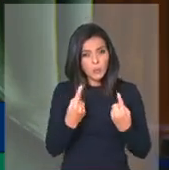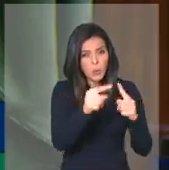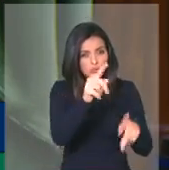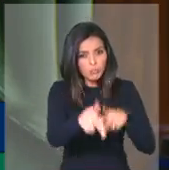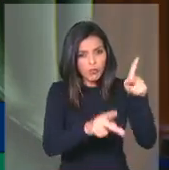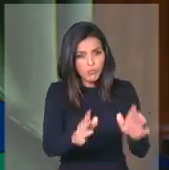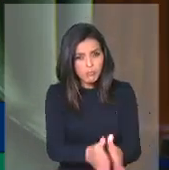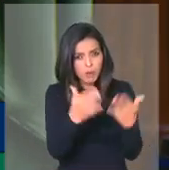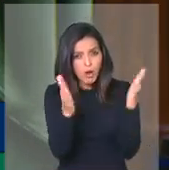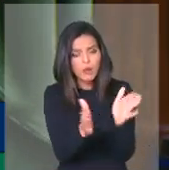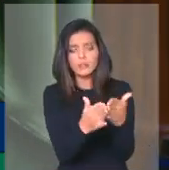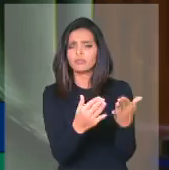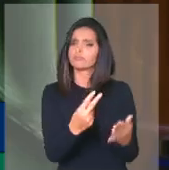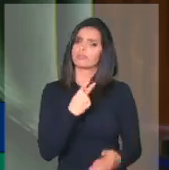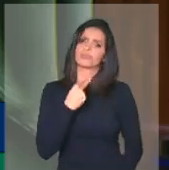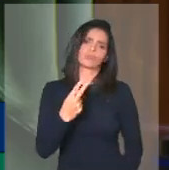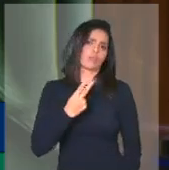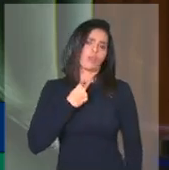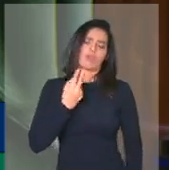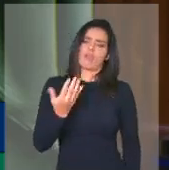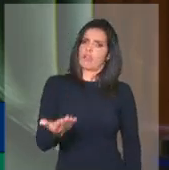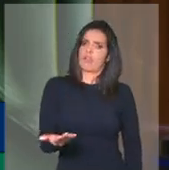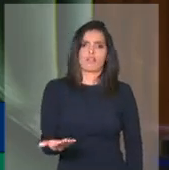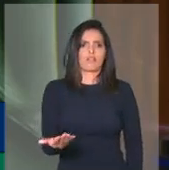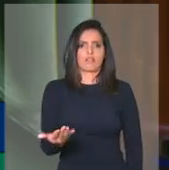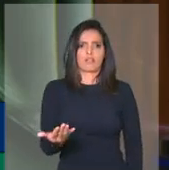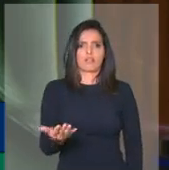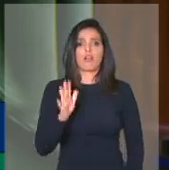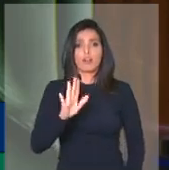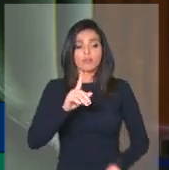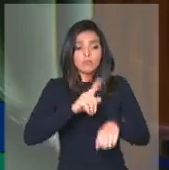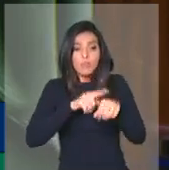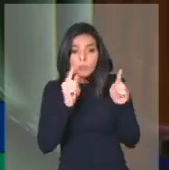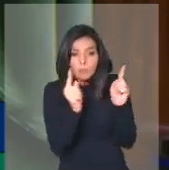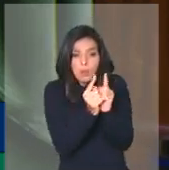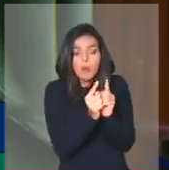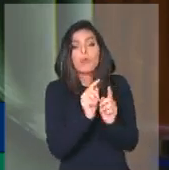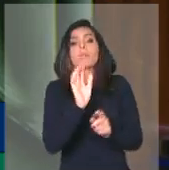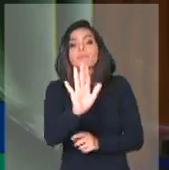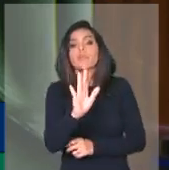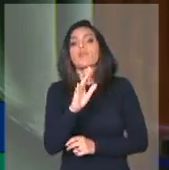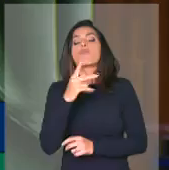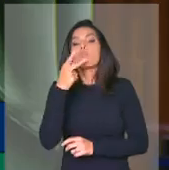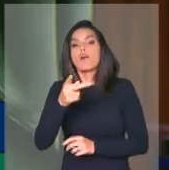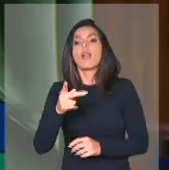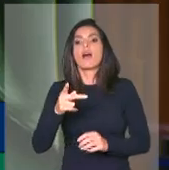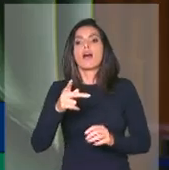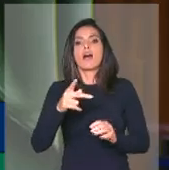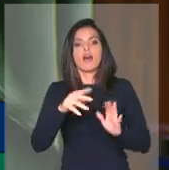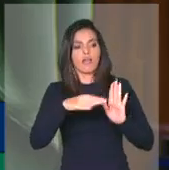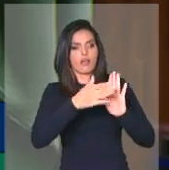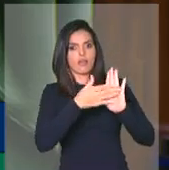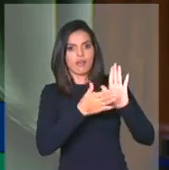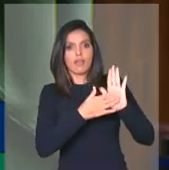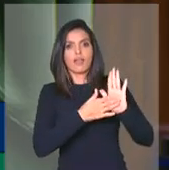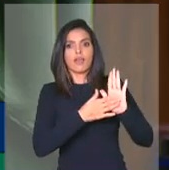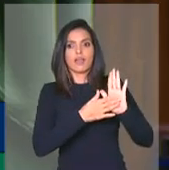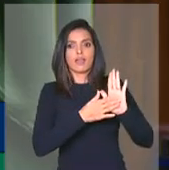o tempo é curto, eu vou me ater, por exemplo, ao item 4,